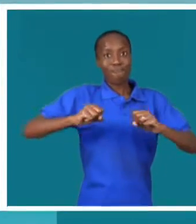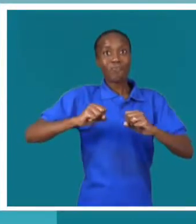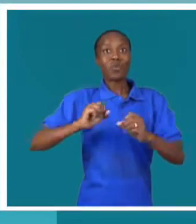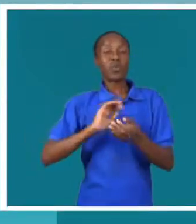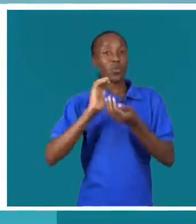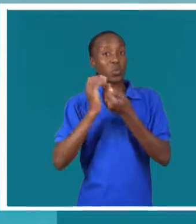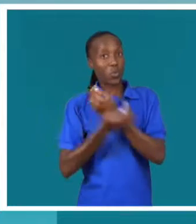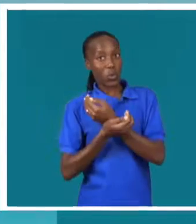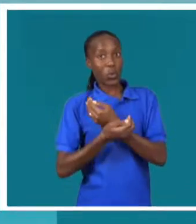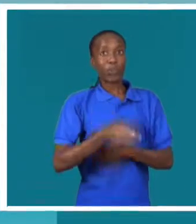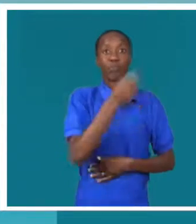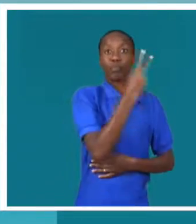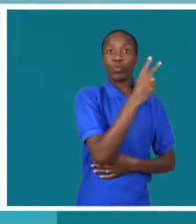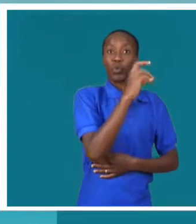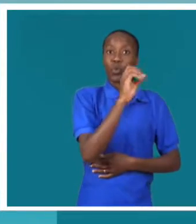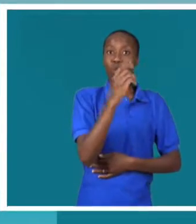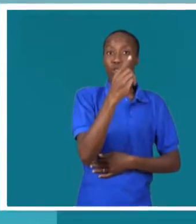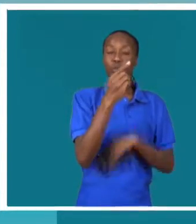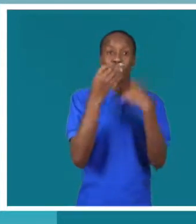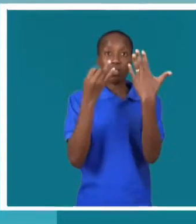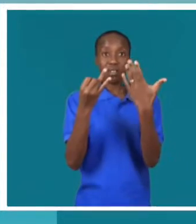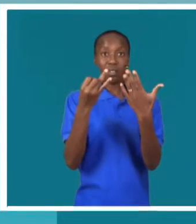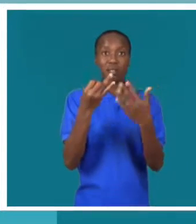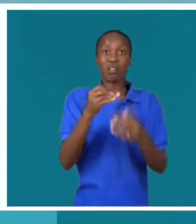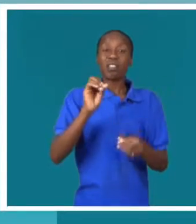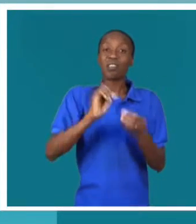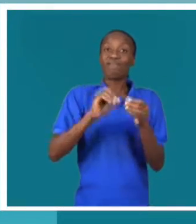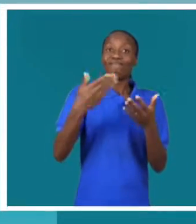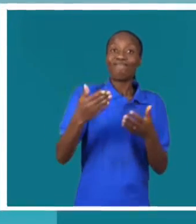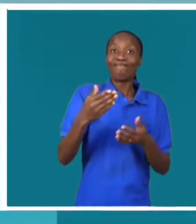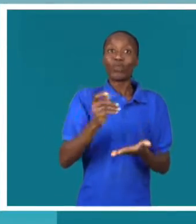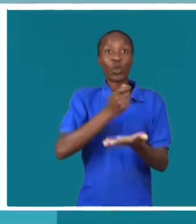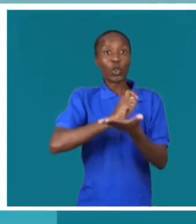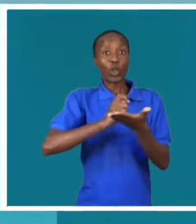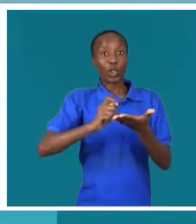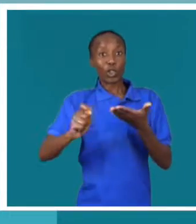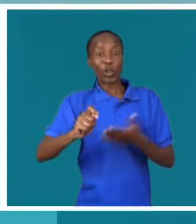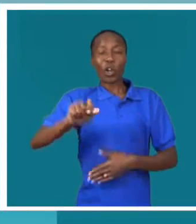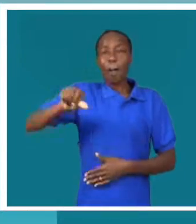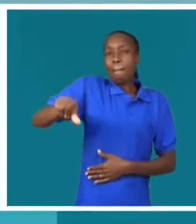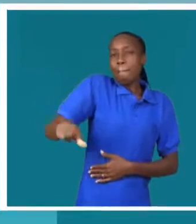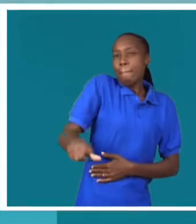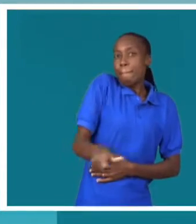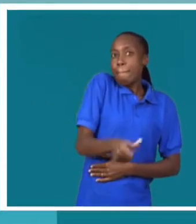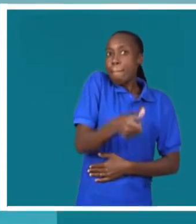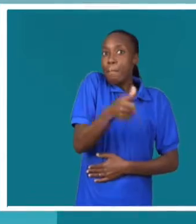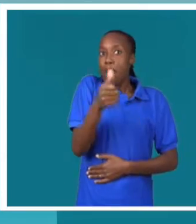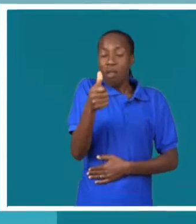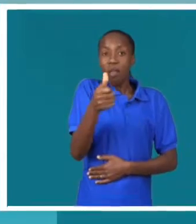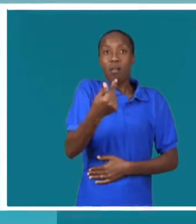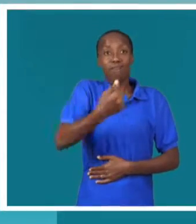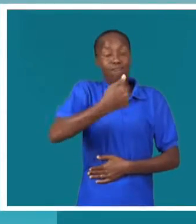2017, fui um dos melhores estudantes a nível da escola e